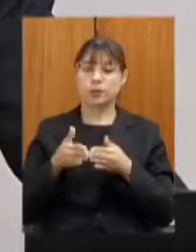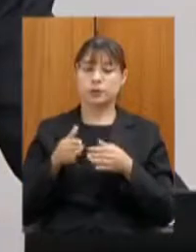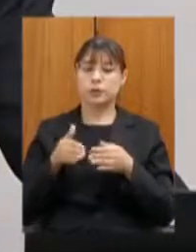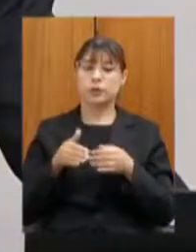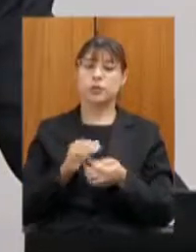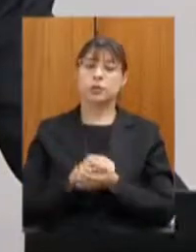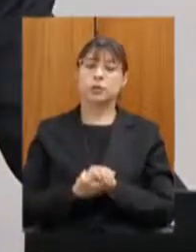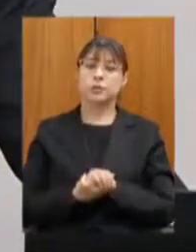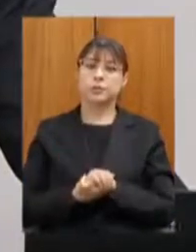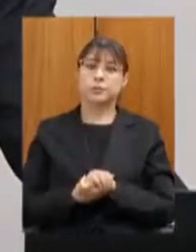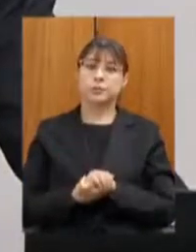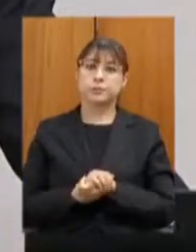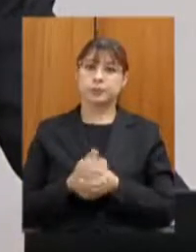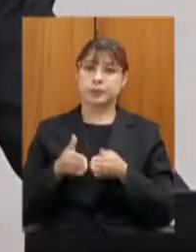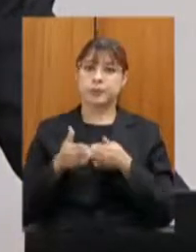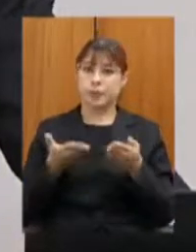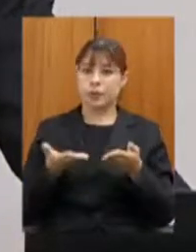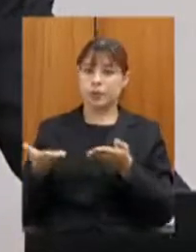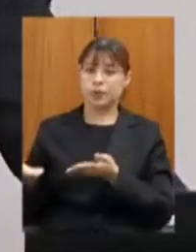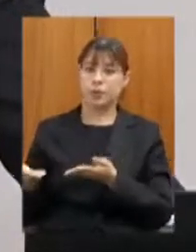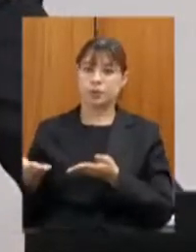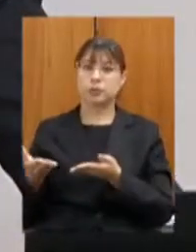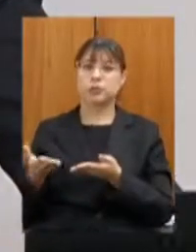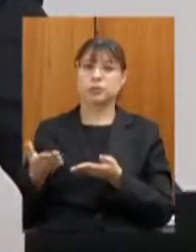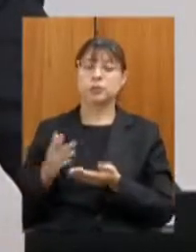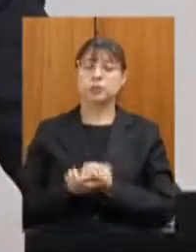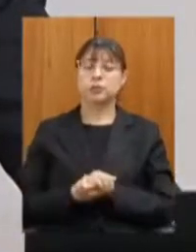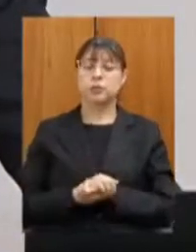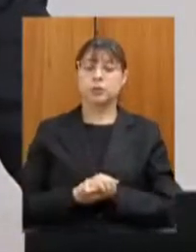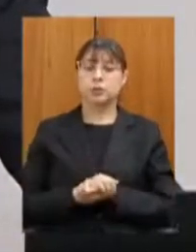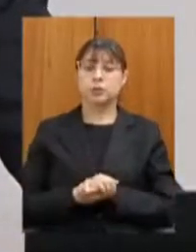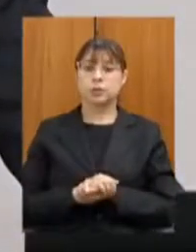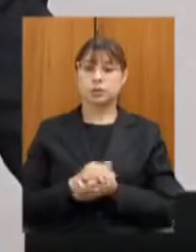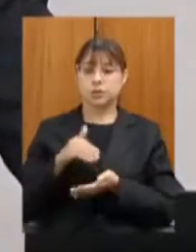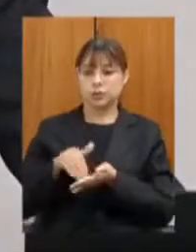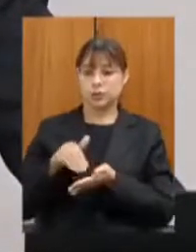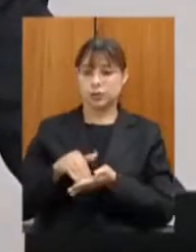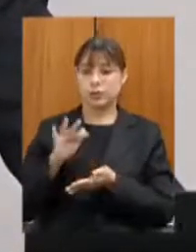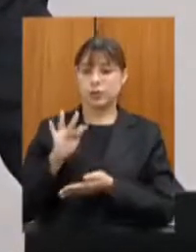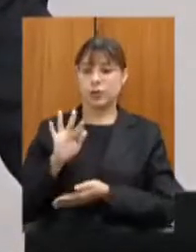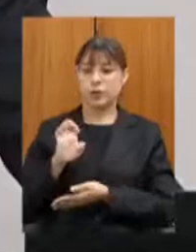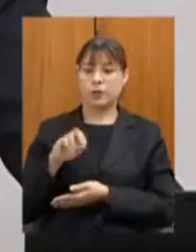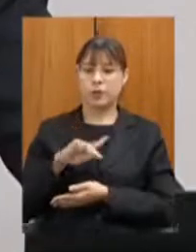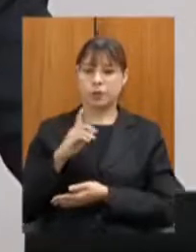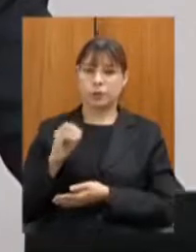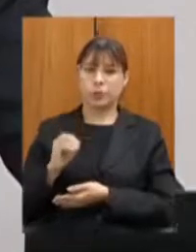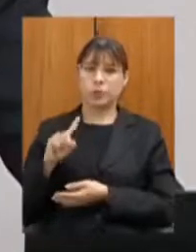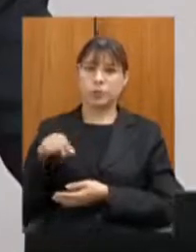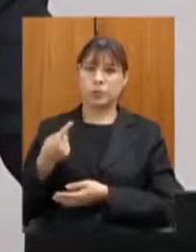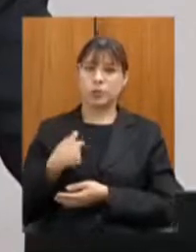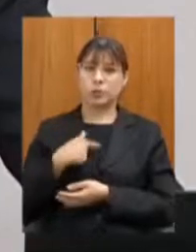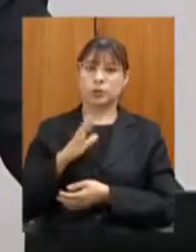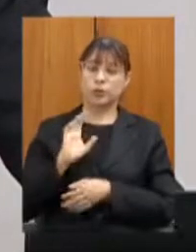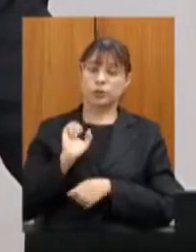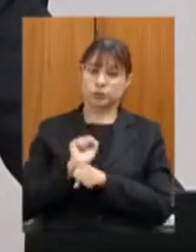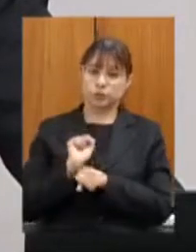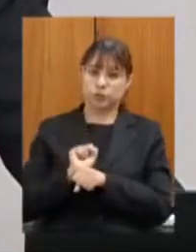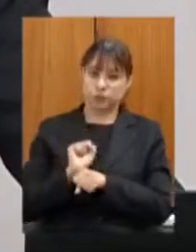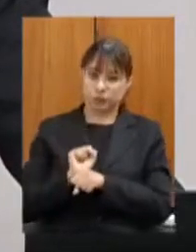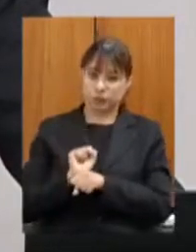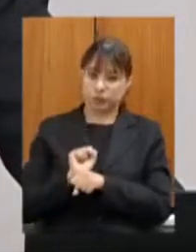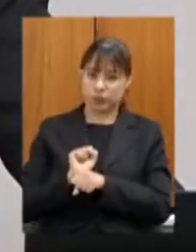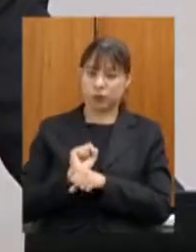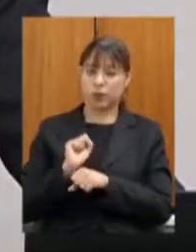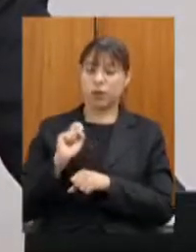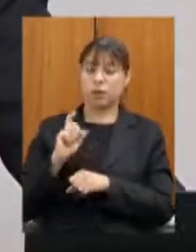para conceder a palavra ao secretário Fernando Marcato e logo a seguir suspenderei por alguns instantes